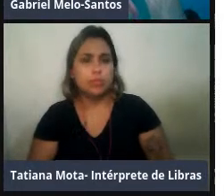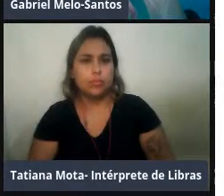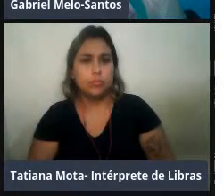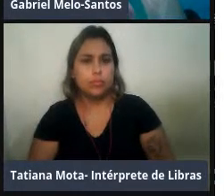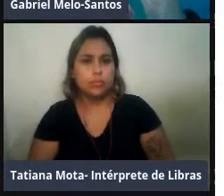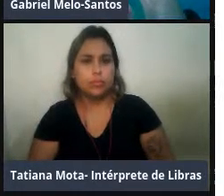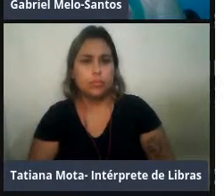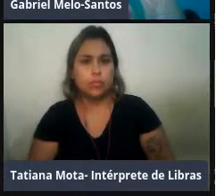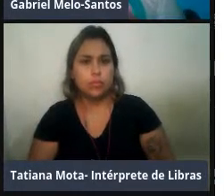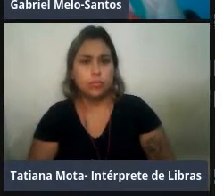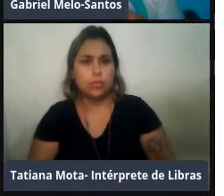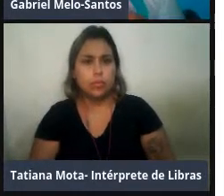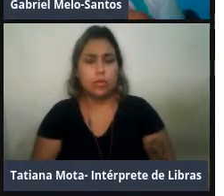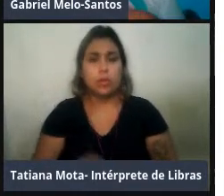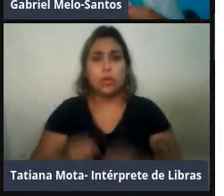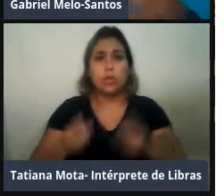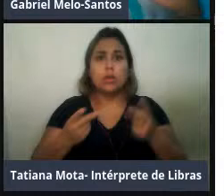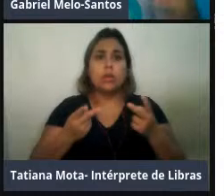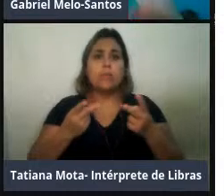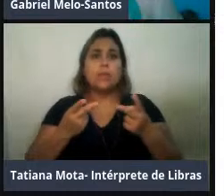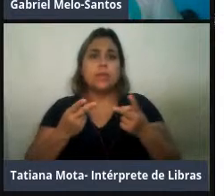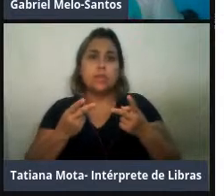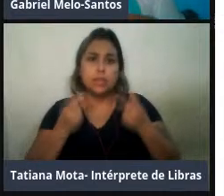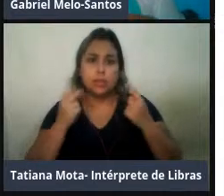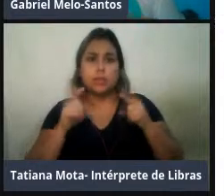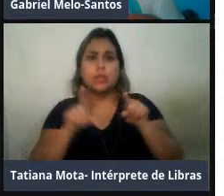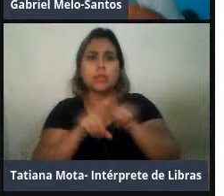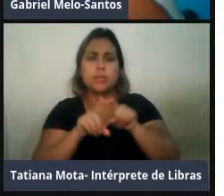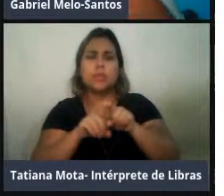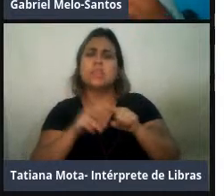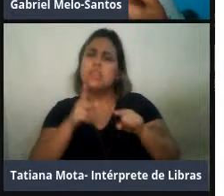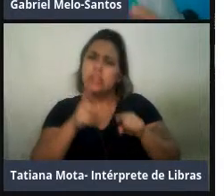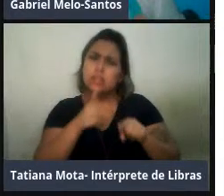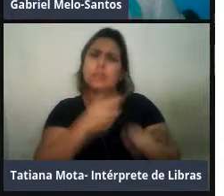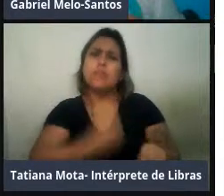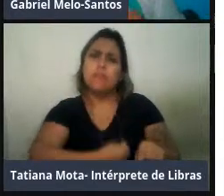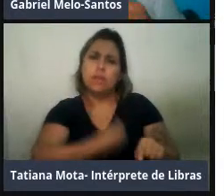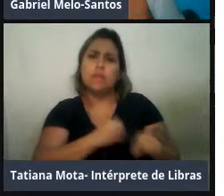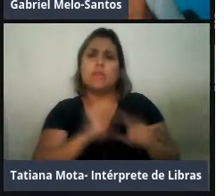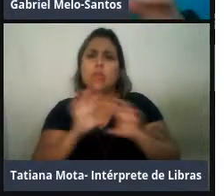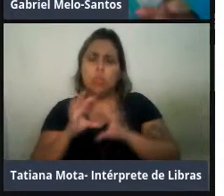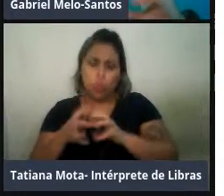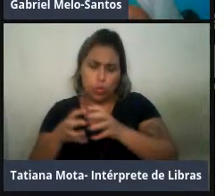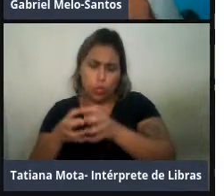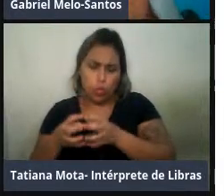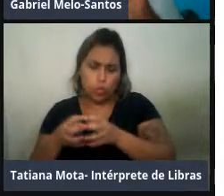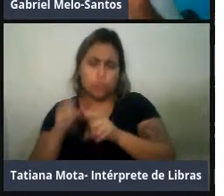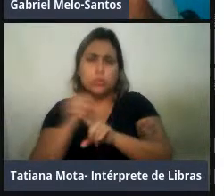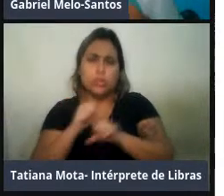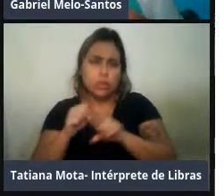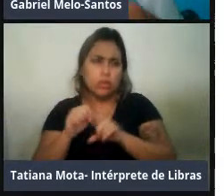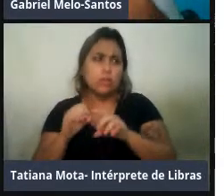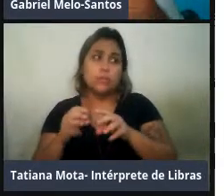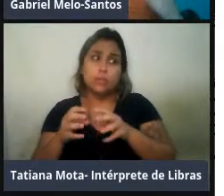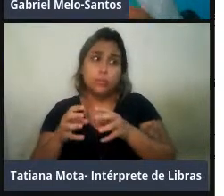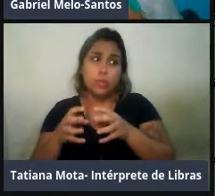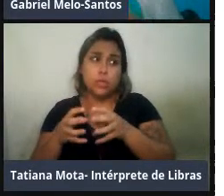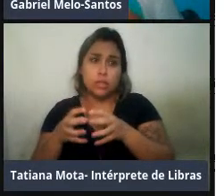são ambos golfinhos sociais, né, vivem em grupos, provavelmente grupos de fusão-fissão, que não são grupos muito